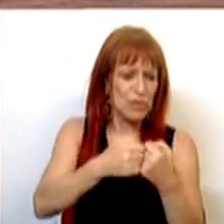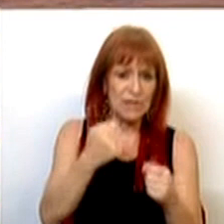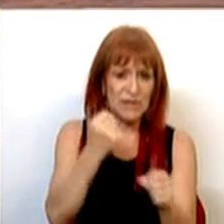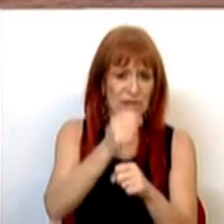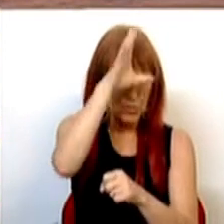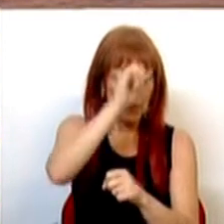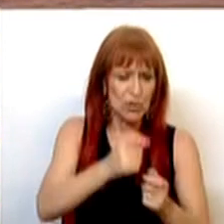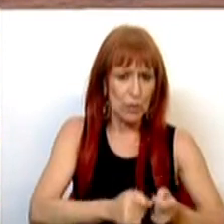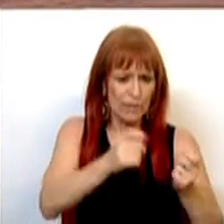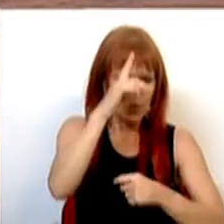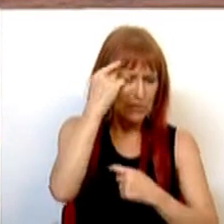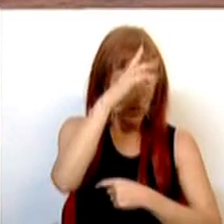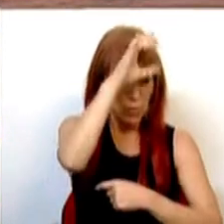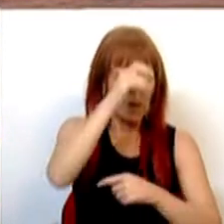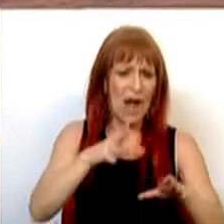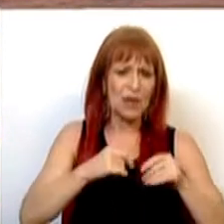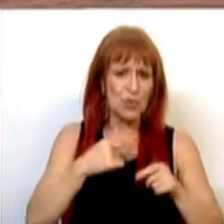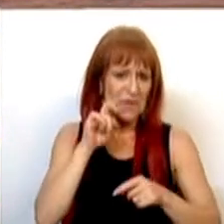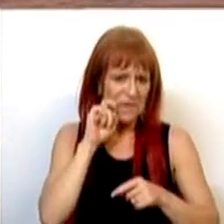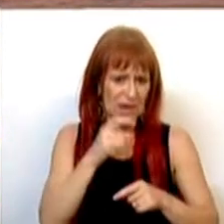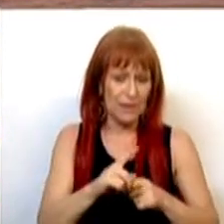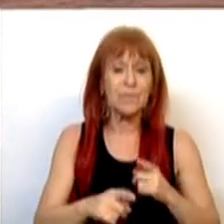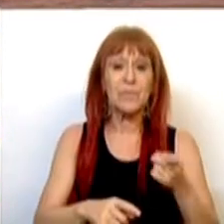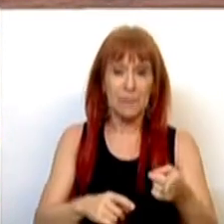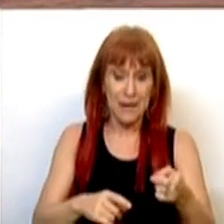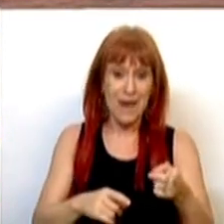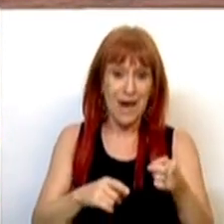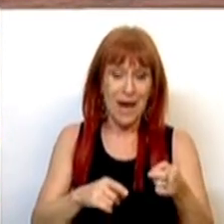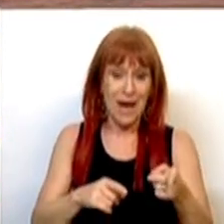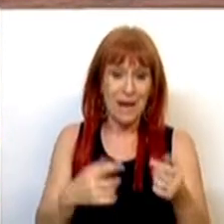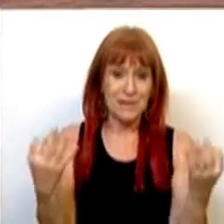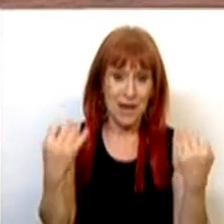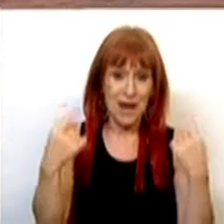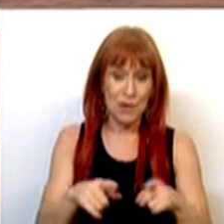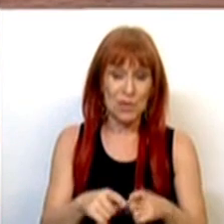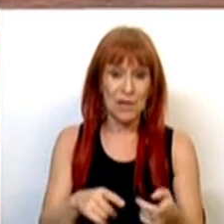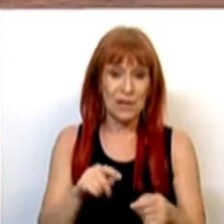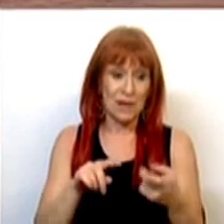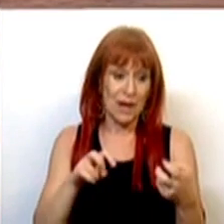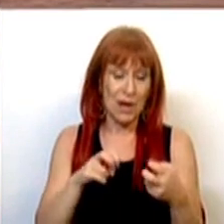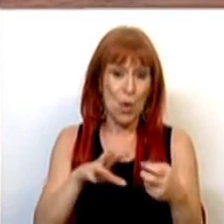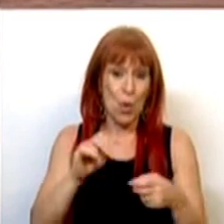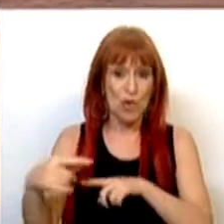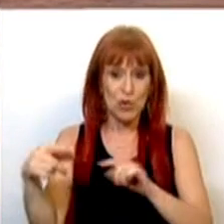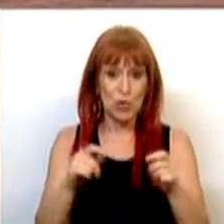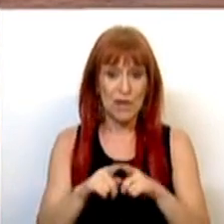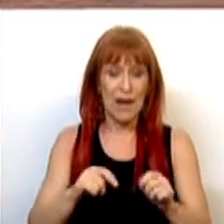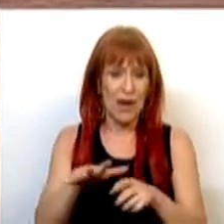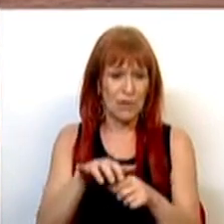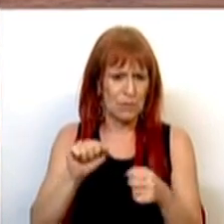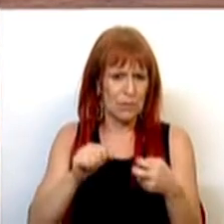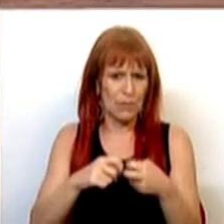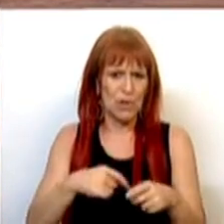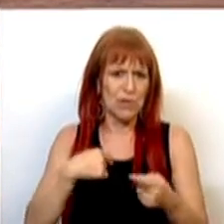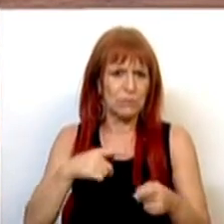do serviço público e do investimento público que assumem defender. E é isso, efetivamente, que está em questão quando se escute a dimensão